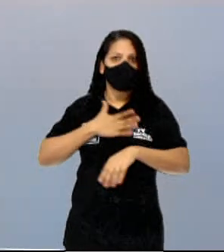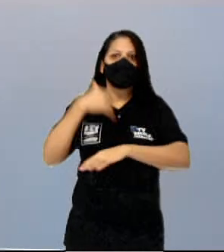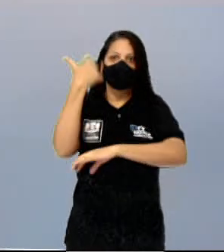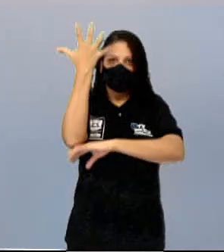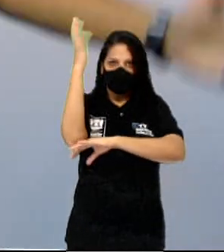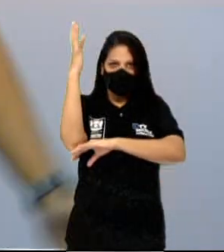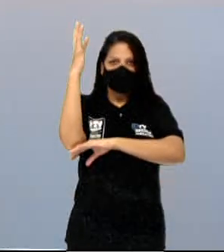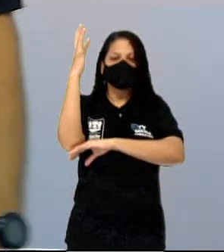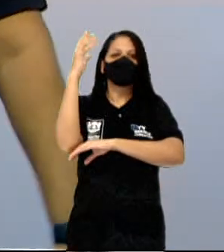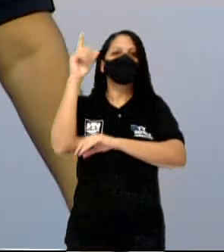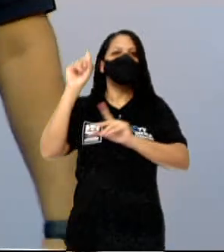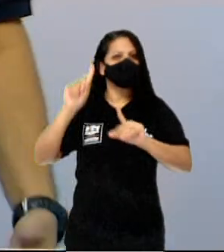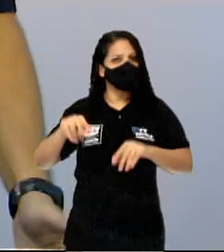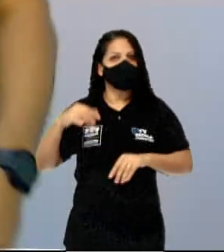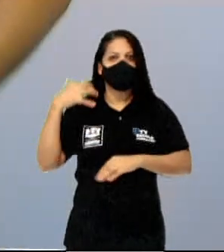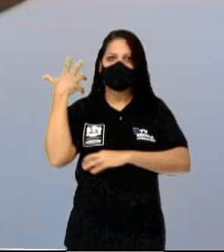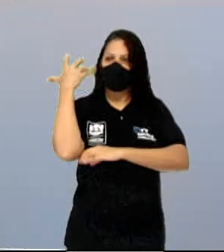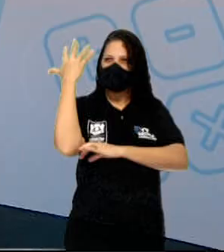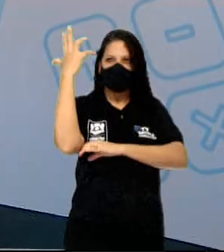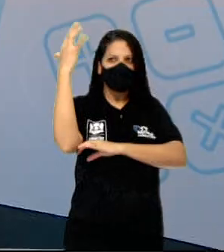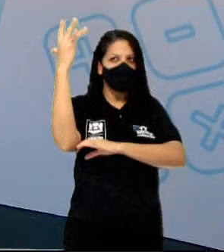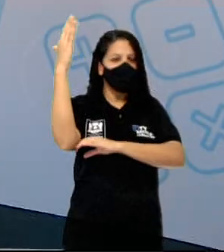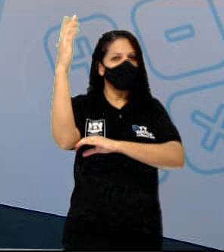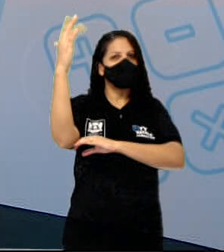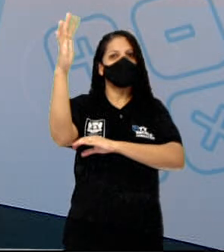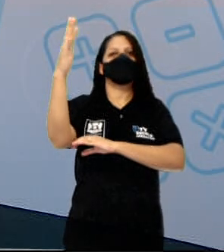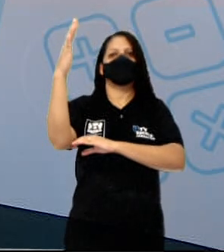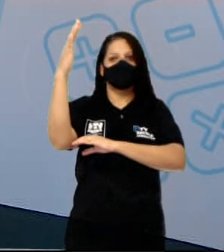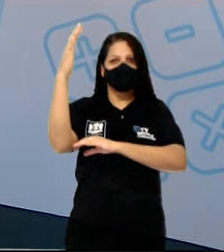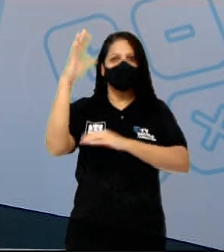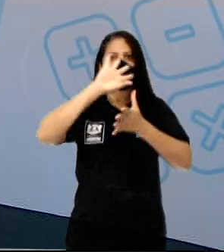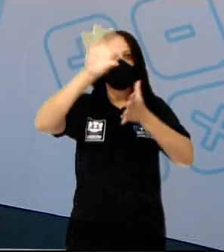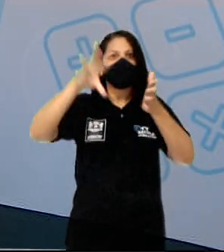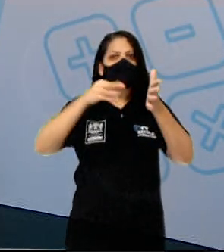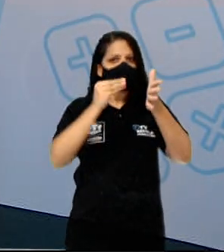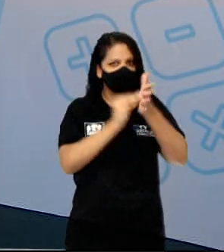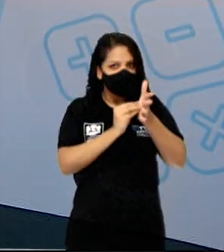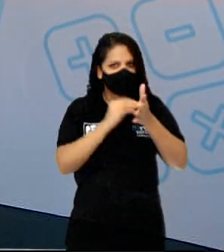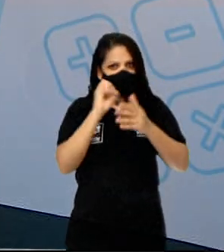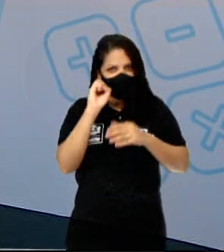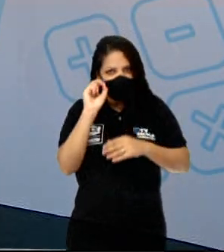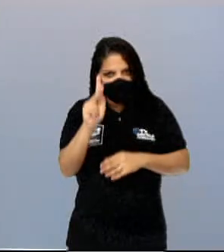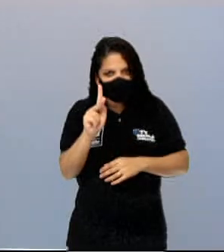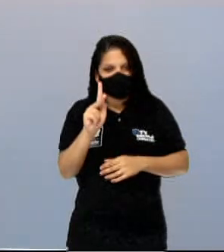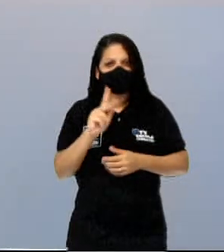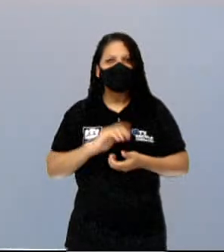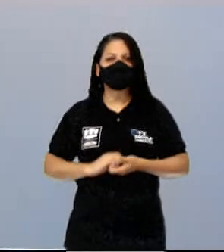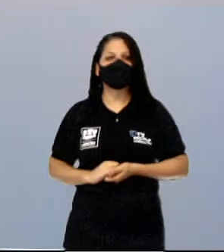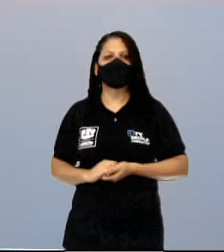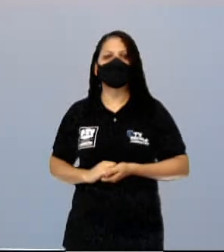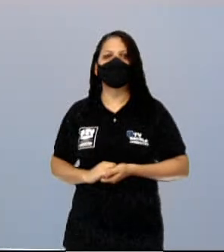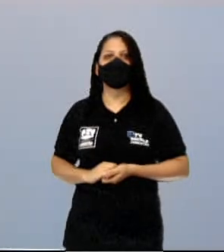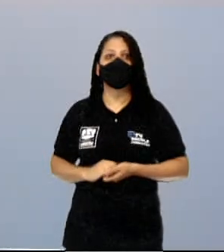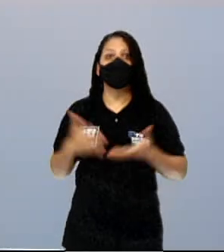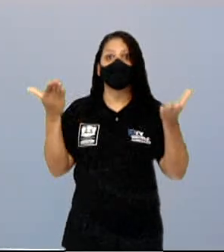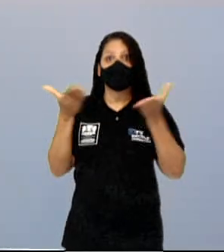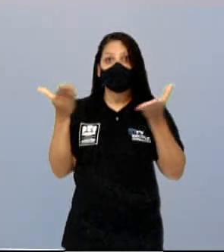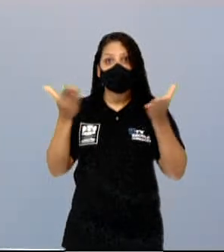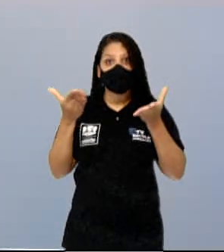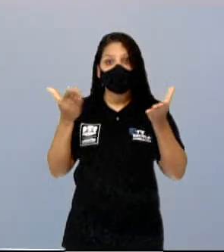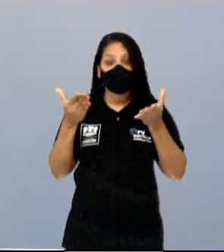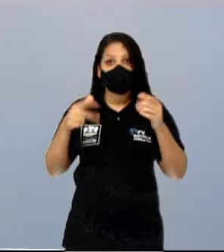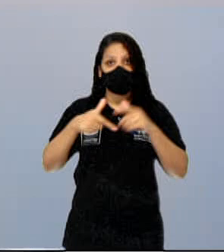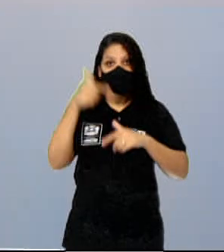querida floresta equatorial amazônica. Fechou? Beleza? Vamos agora pra nossa segunda